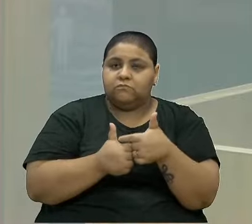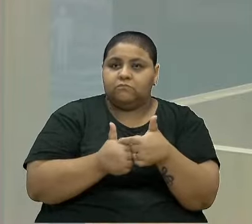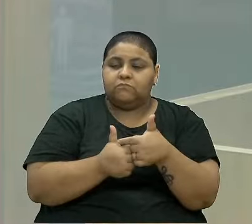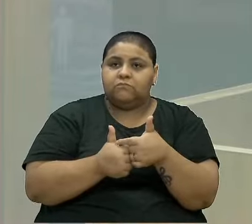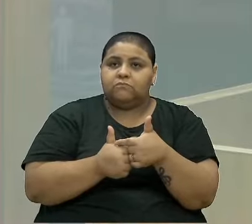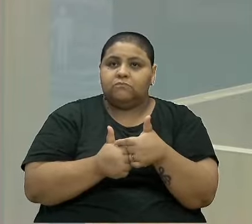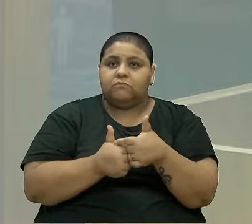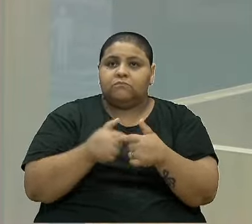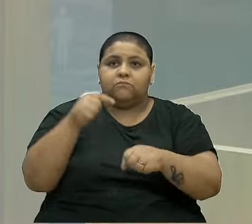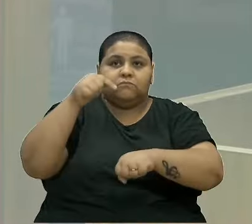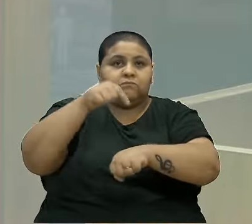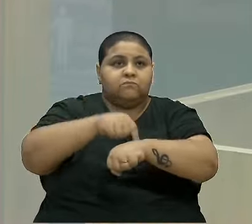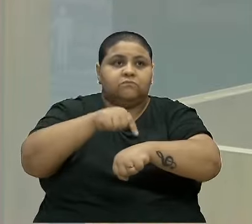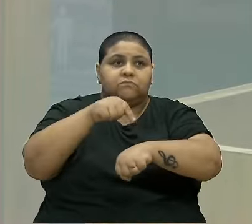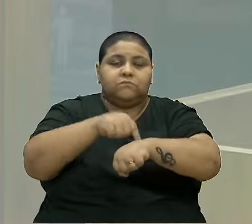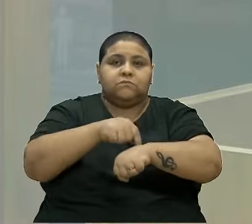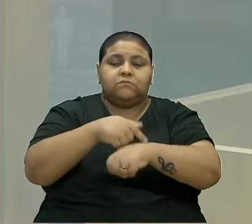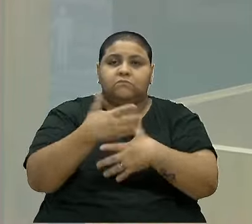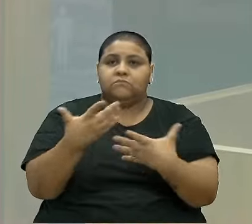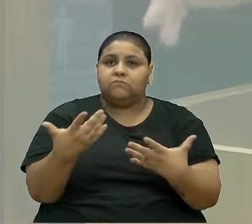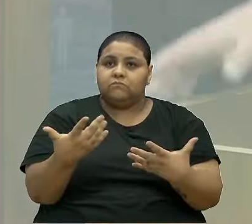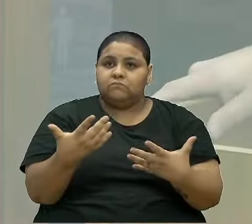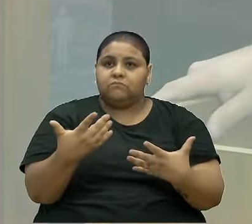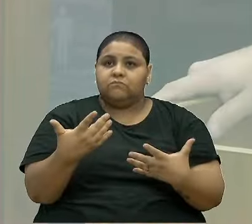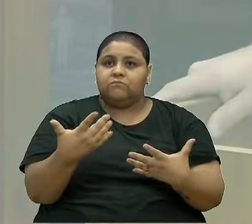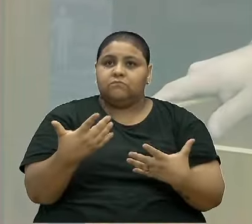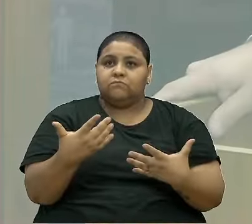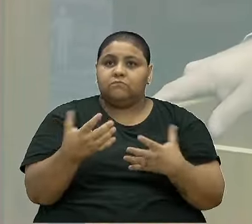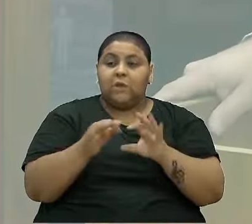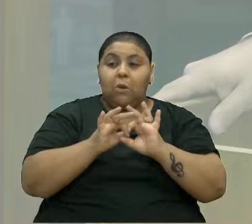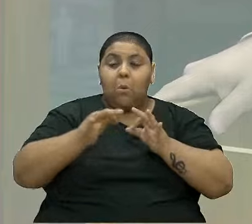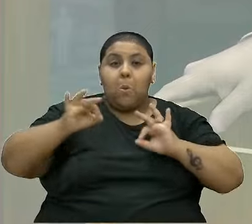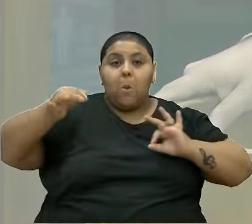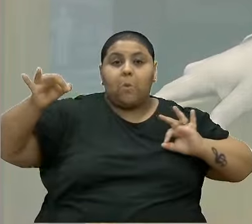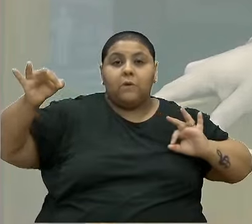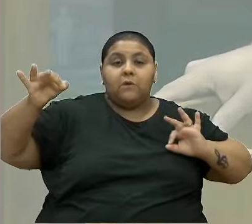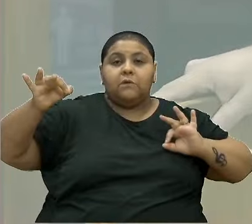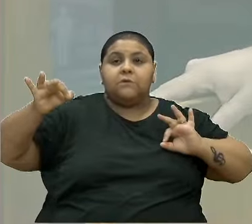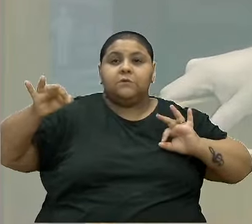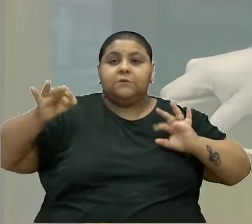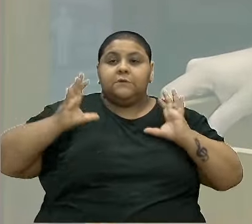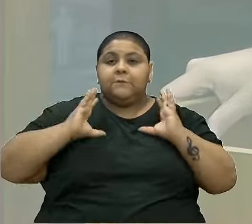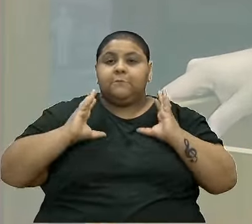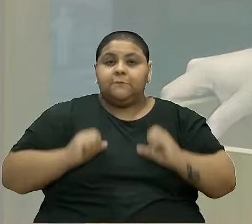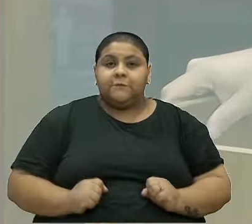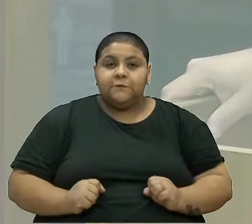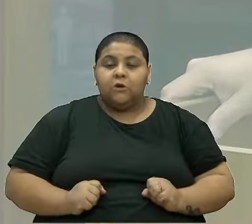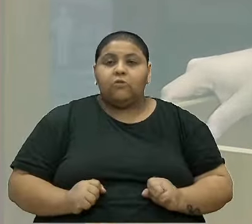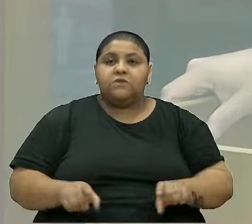jornadas absolutamente extenuantes, cansativas?